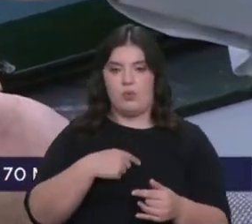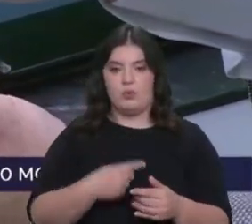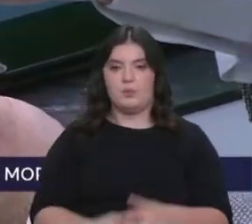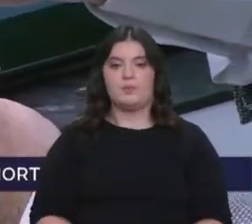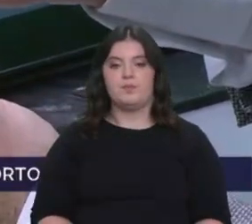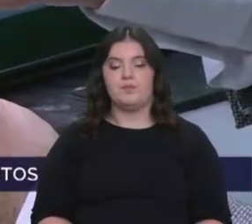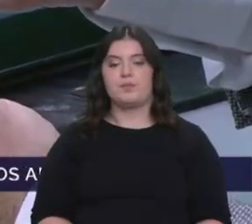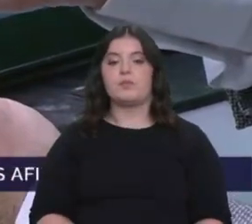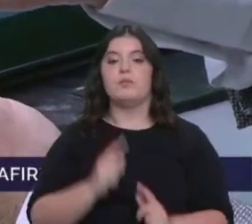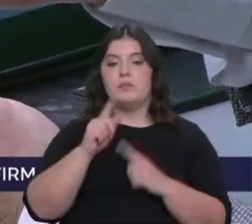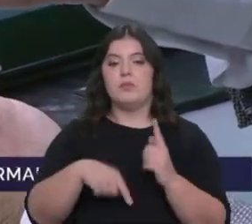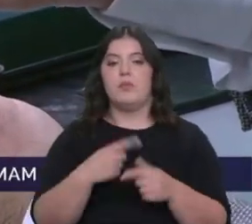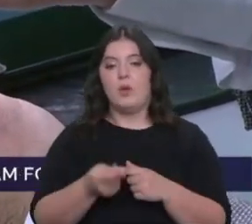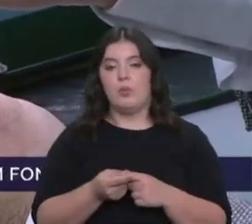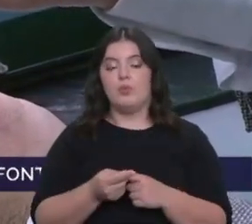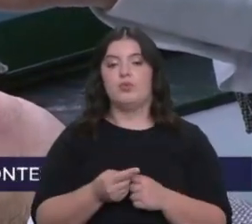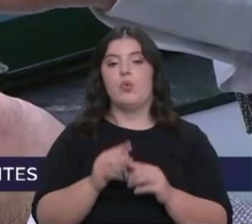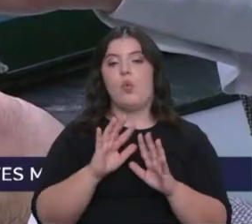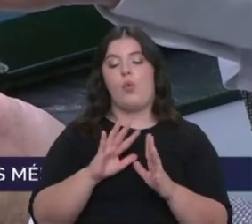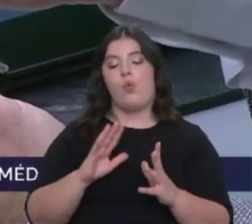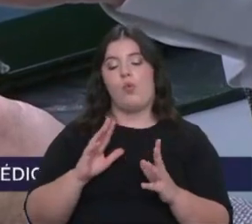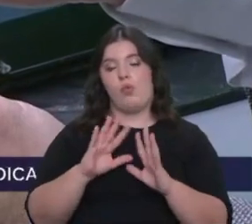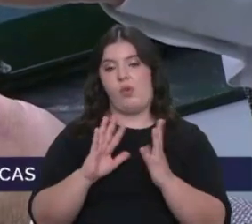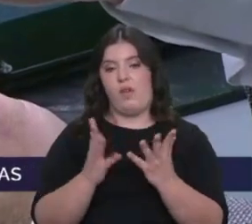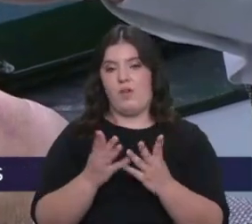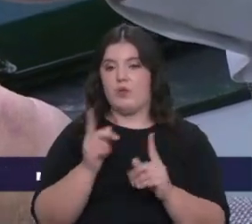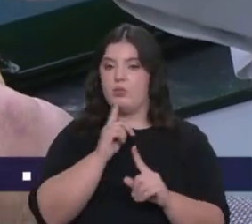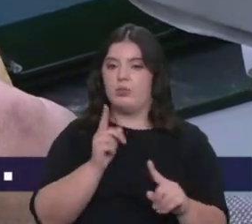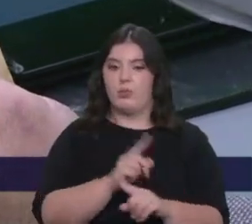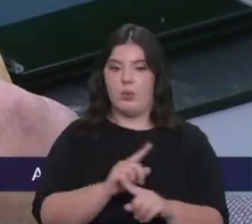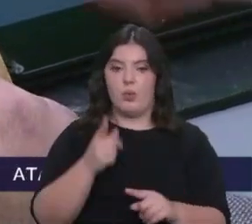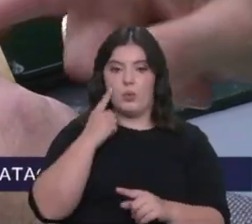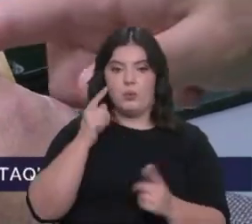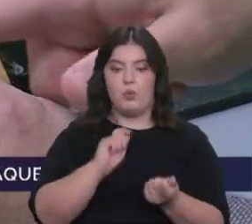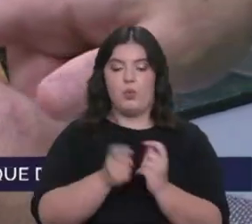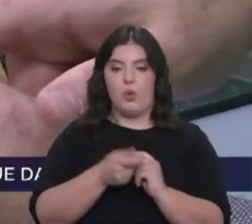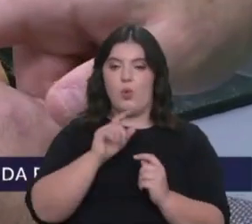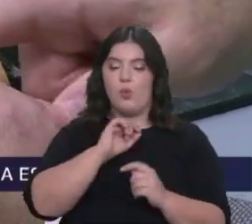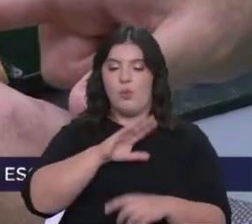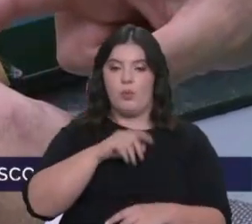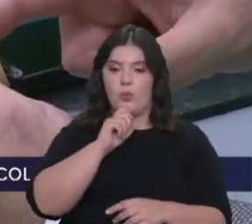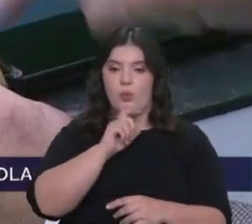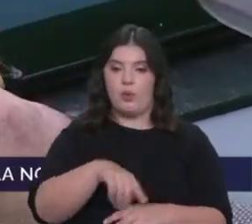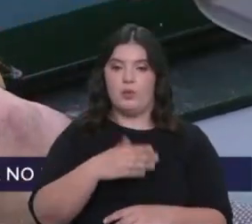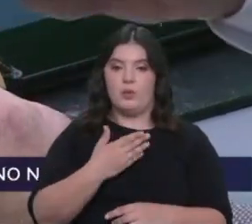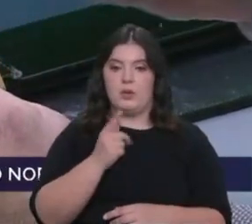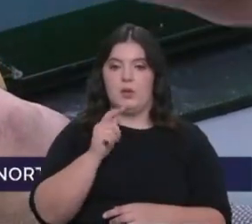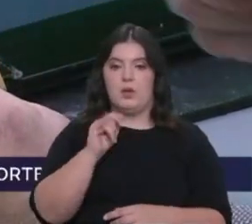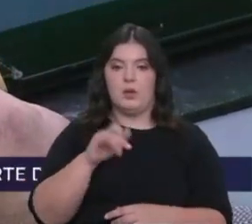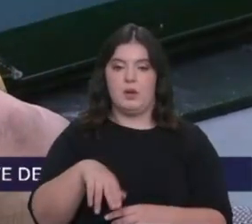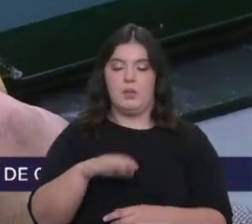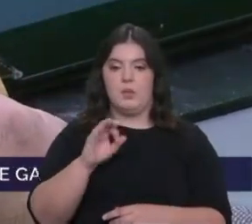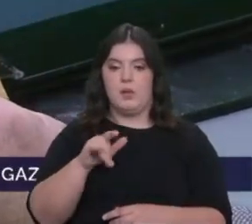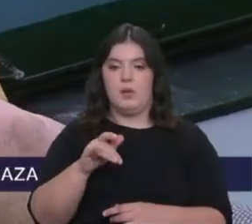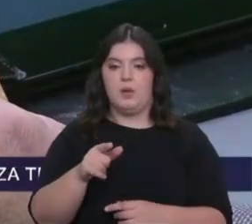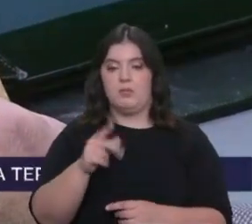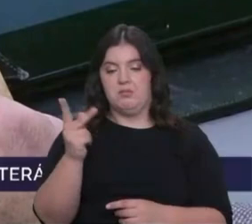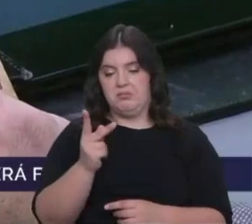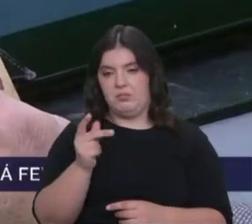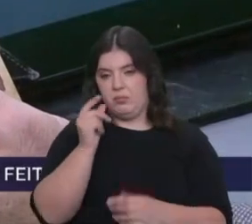Depois, da Alma dos Livros, O Universo Proibido, Poderá o Conhecimento Mudar o Mundo? De Lynn Picknett e Clive Prince.